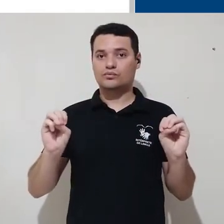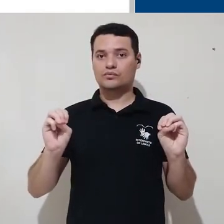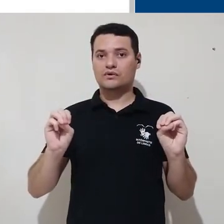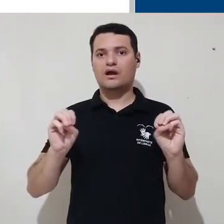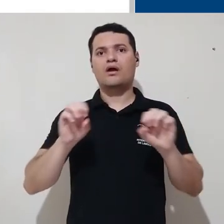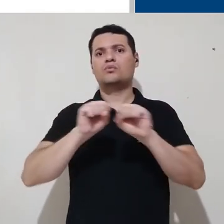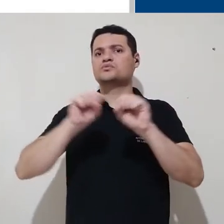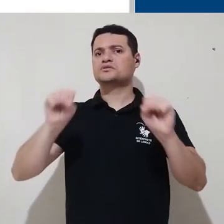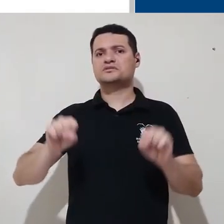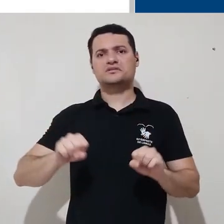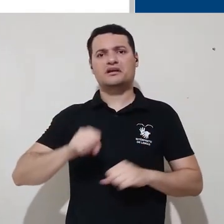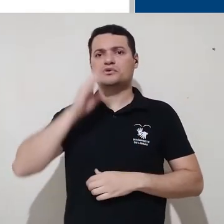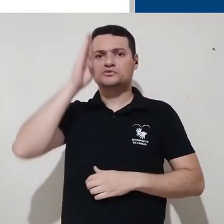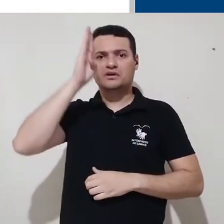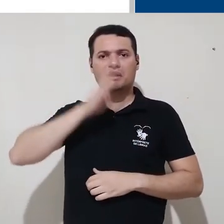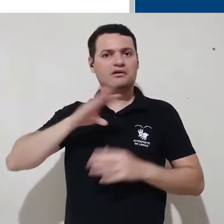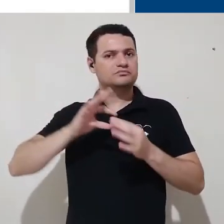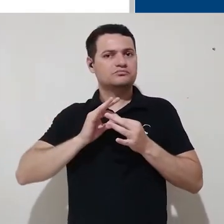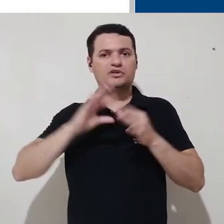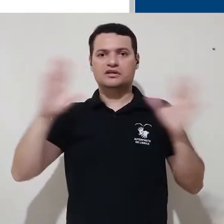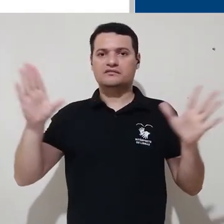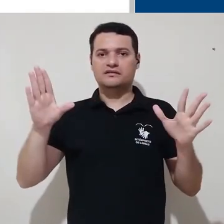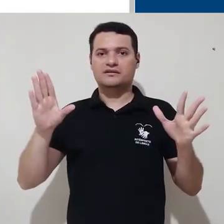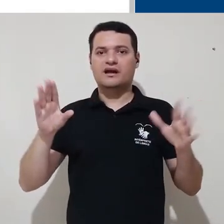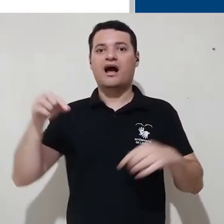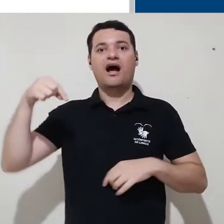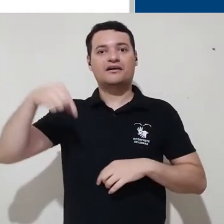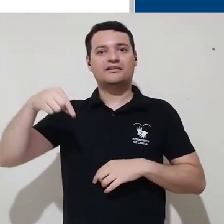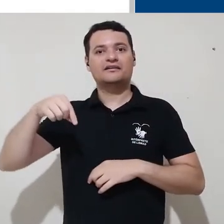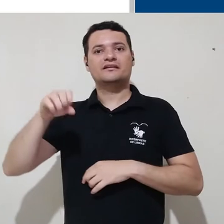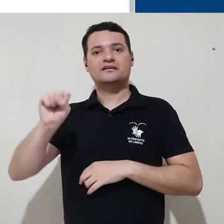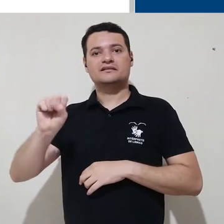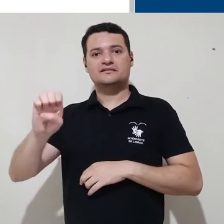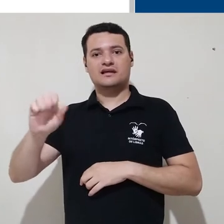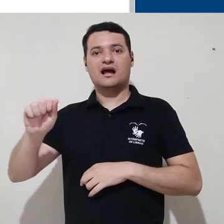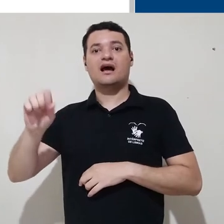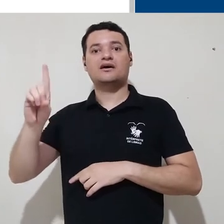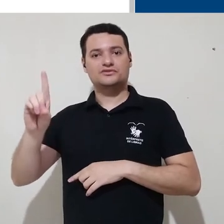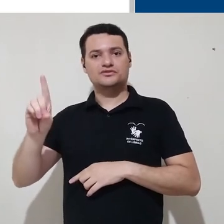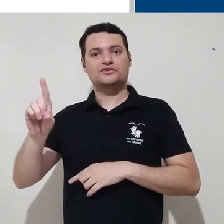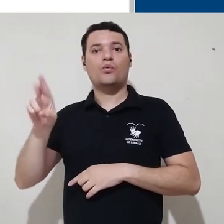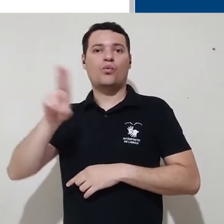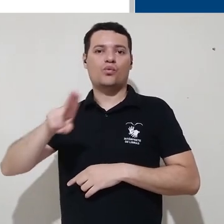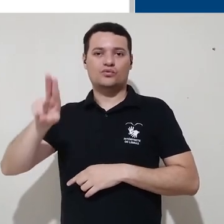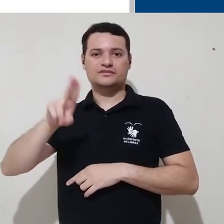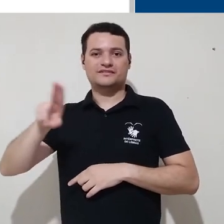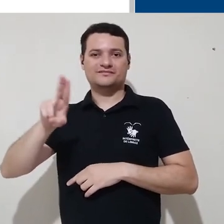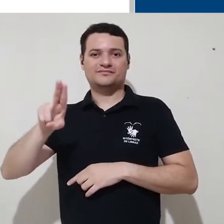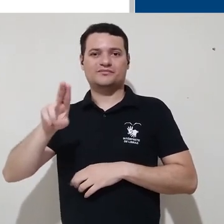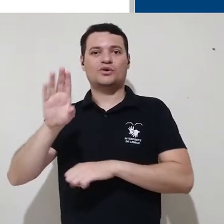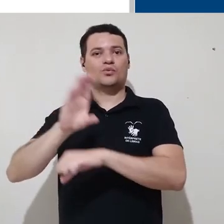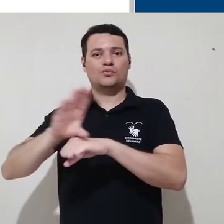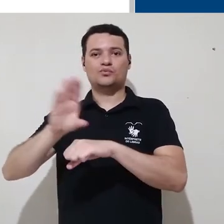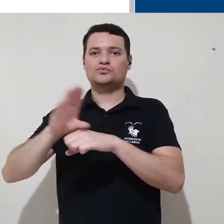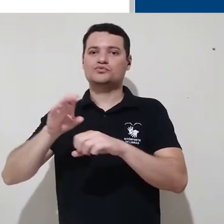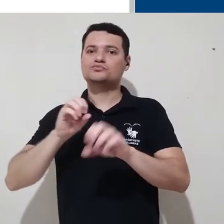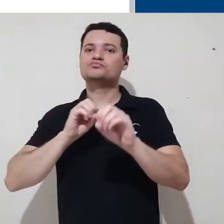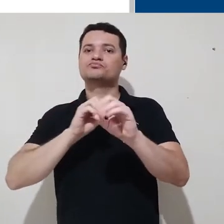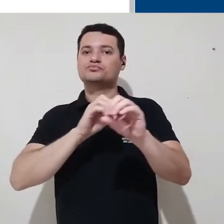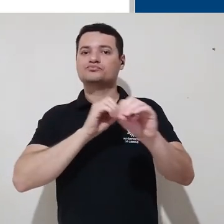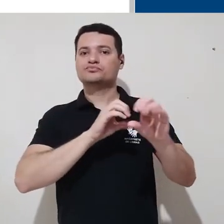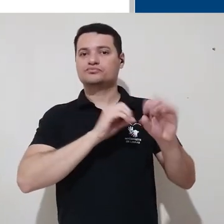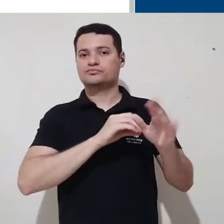que é um sistema livre que a SEAD utiliza para estar disponibilizando os nossos cursos.